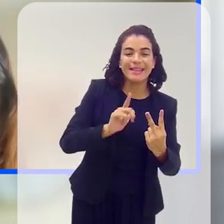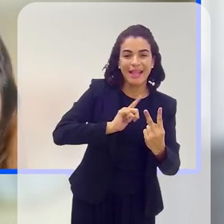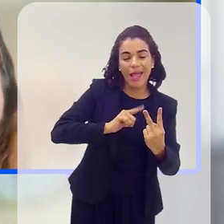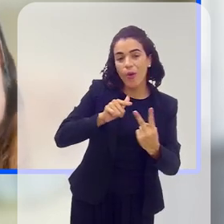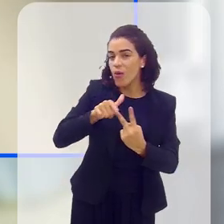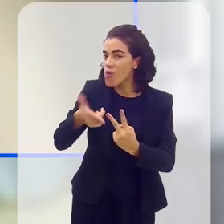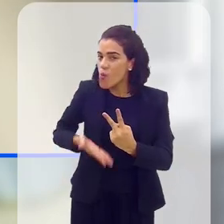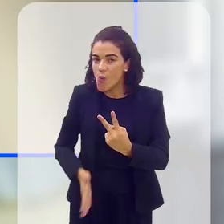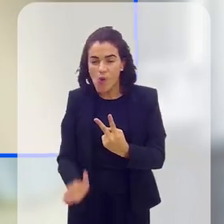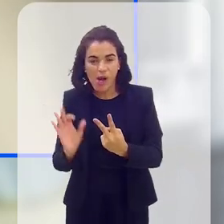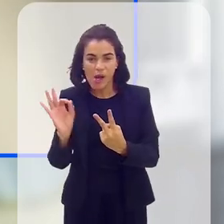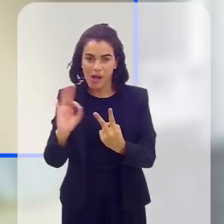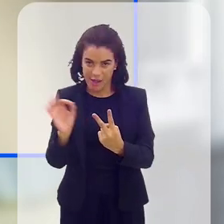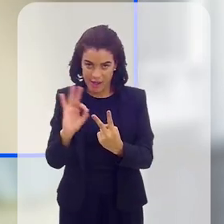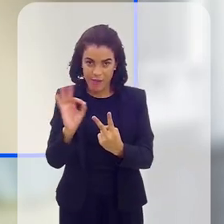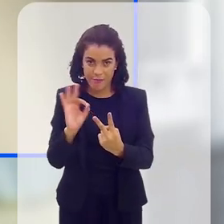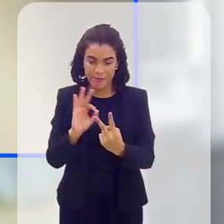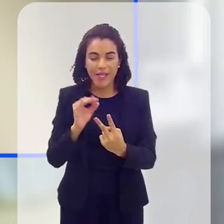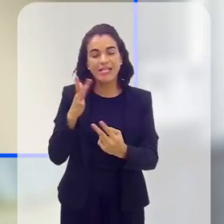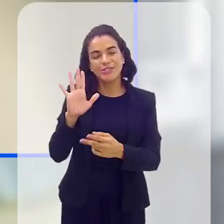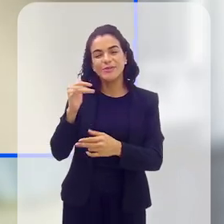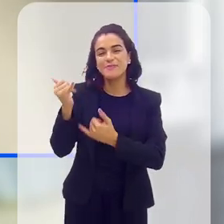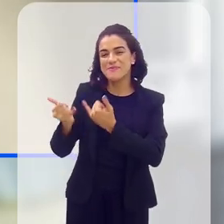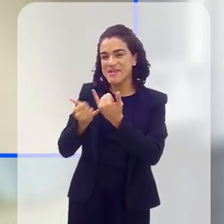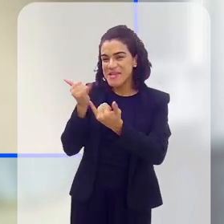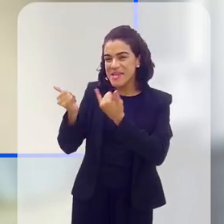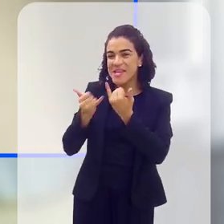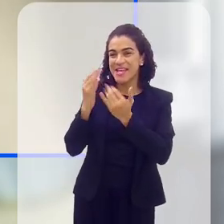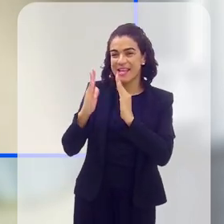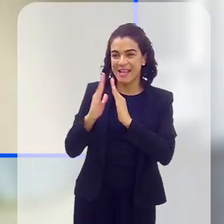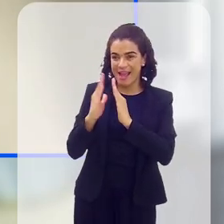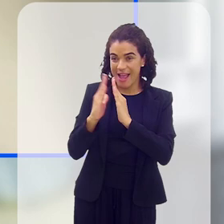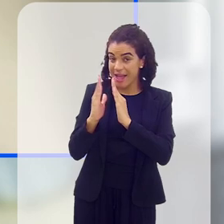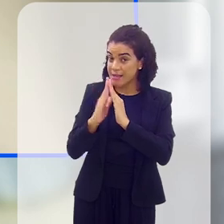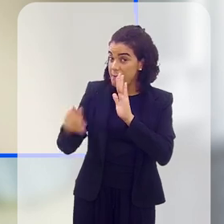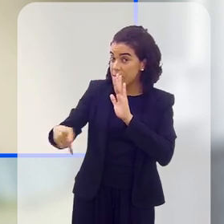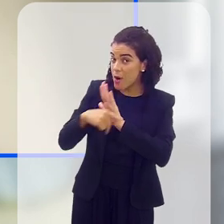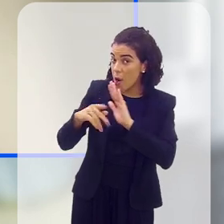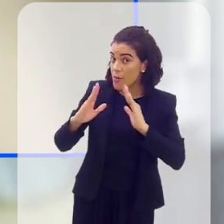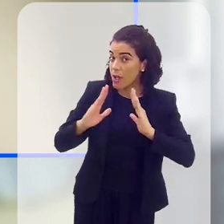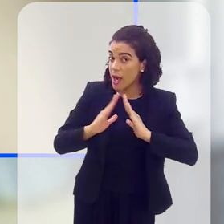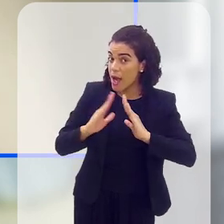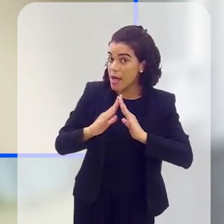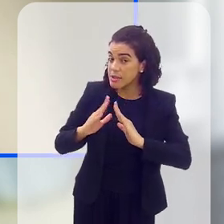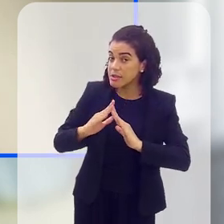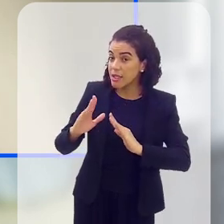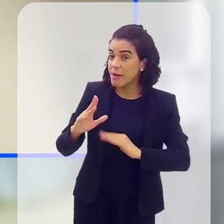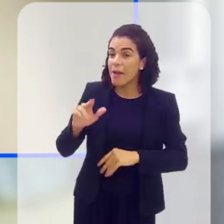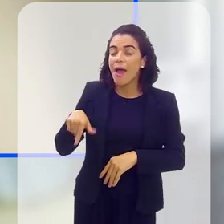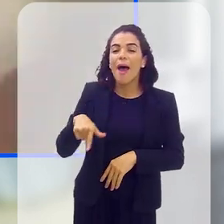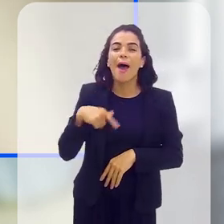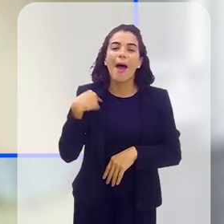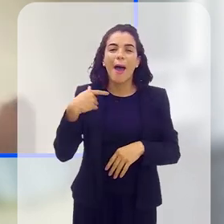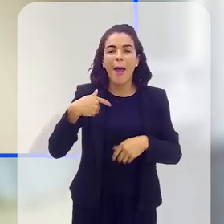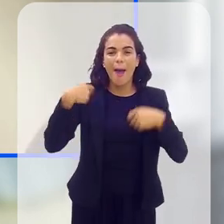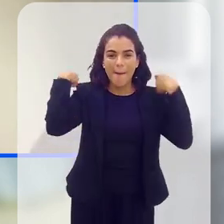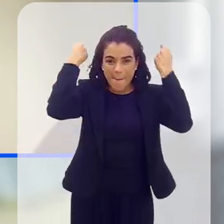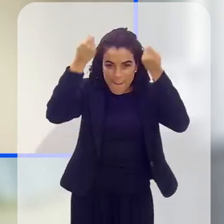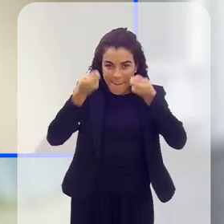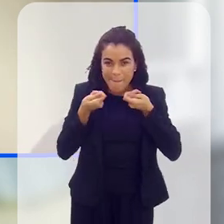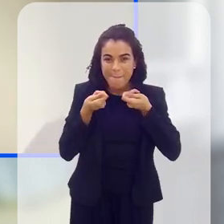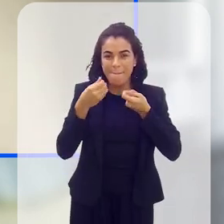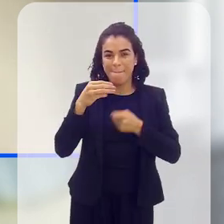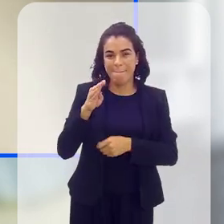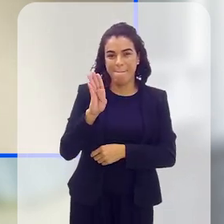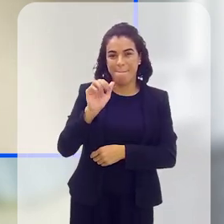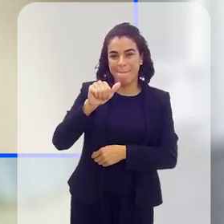sem. A gente até brinca e entra em casa, que é uma brincadeira interna dentro de casa, a gente chama ele de Branca de Neve, que é o único diferente da